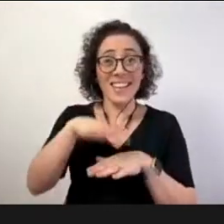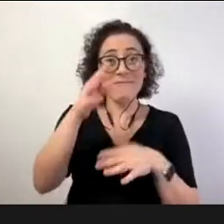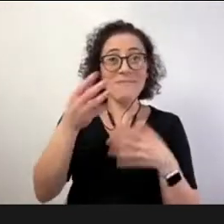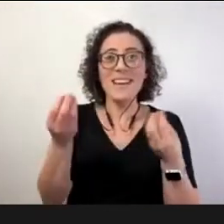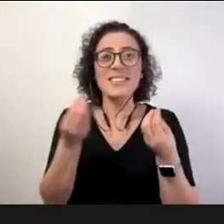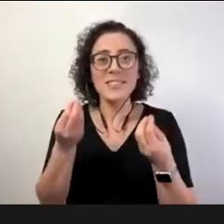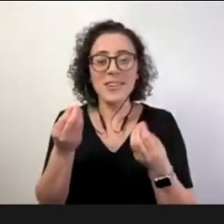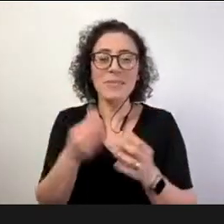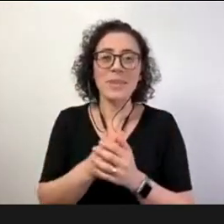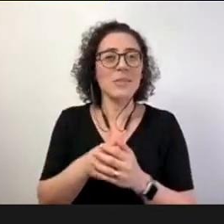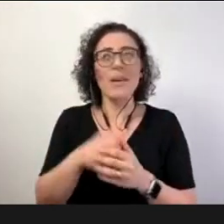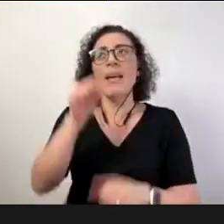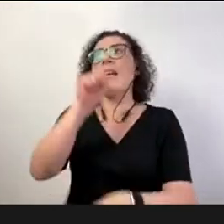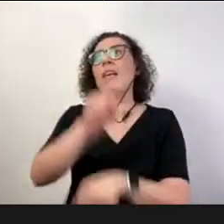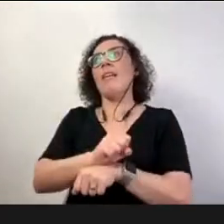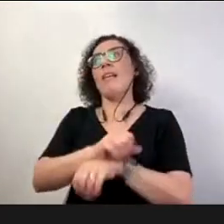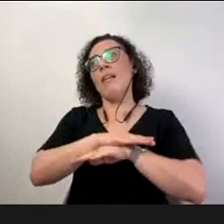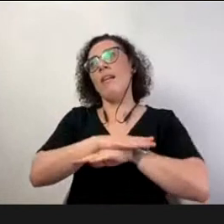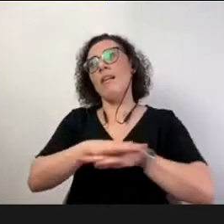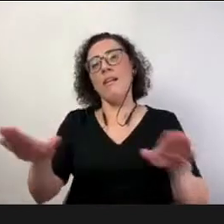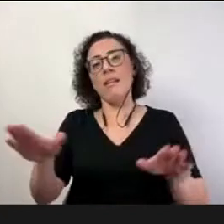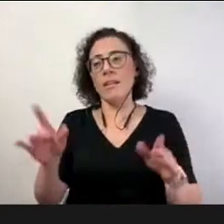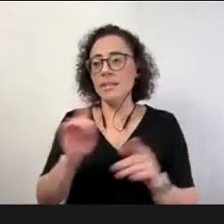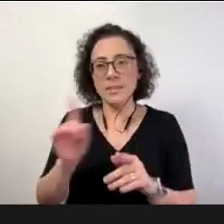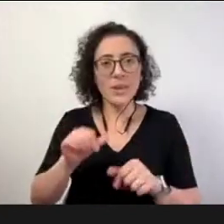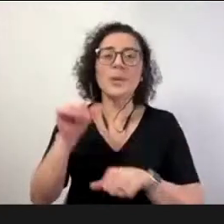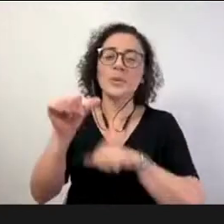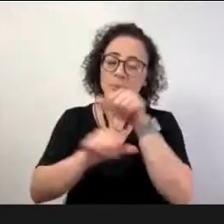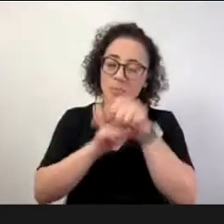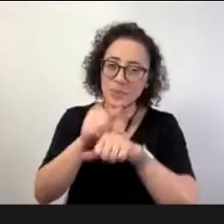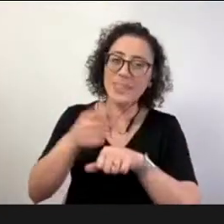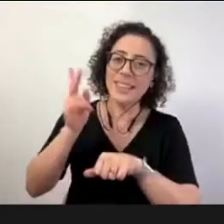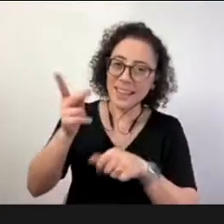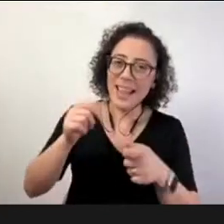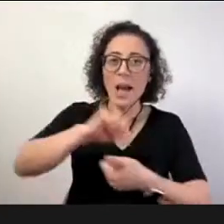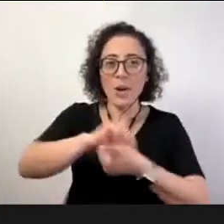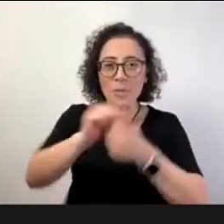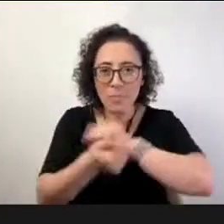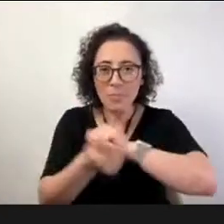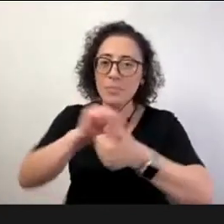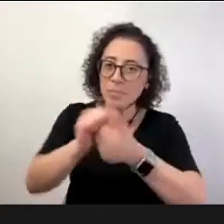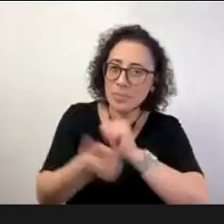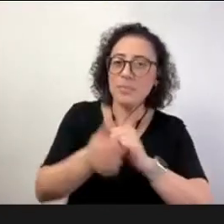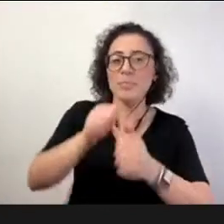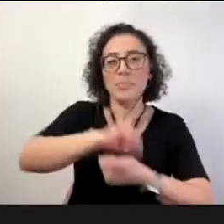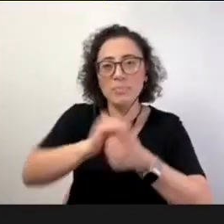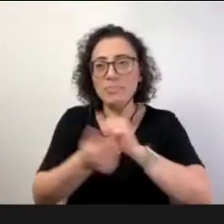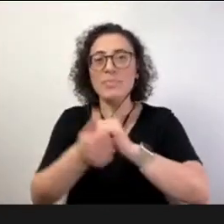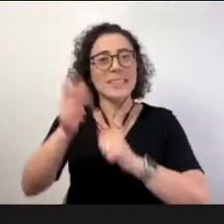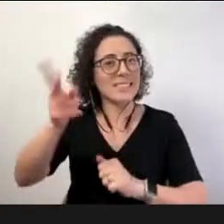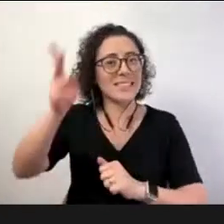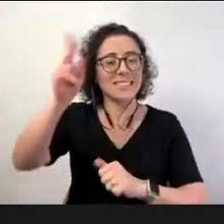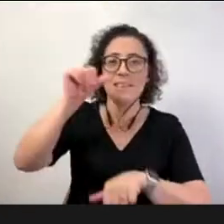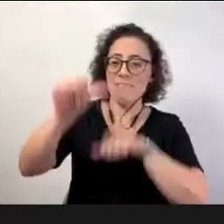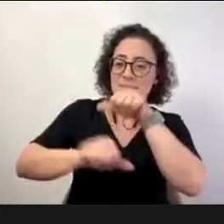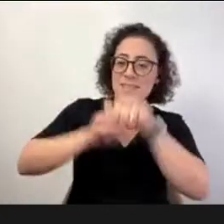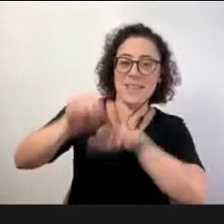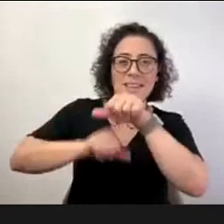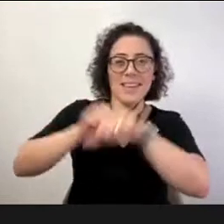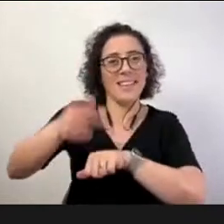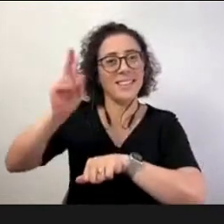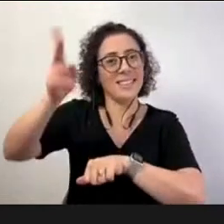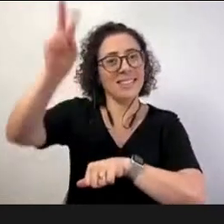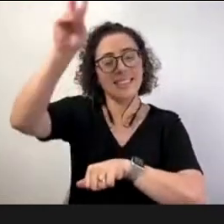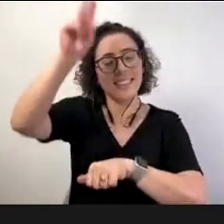estática eu acho que como a gente vai vivendo no contexto de tanta transformação a gente também vai enriquecendo essa visão vai tornando ela